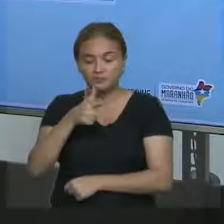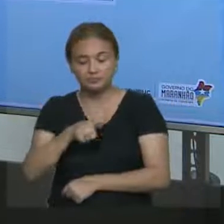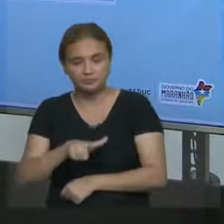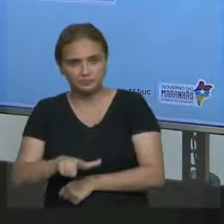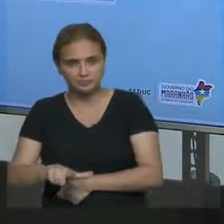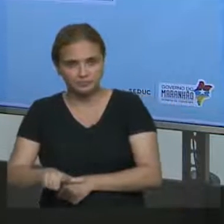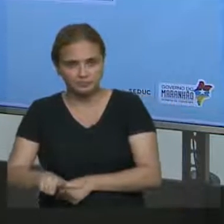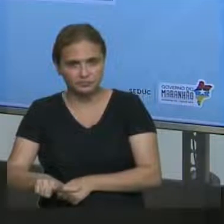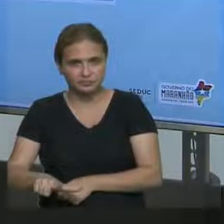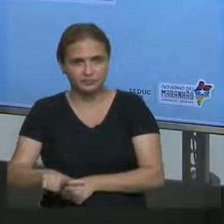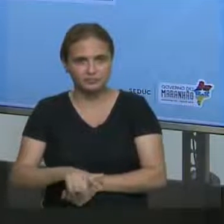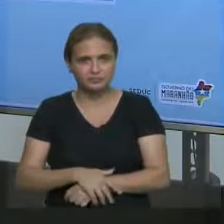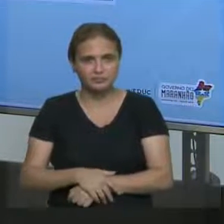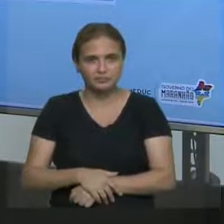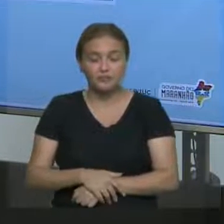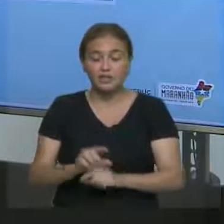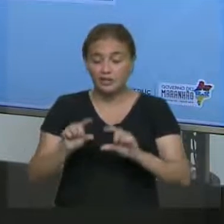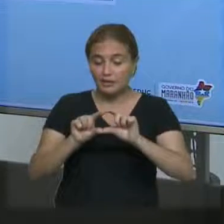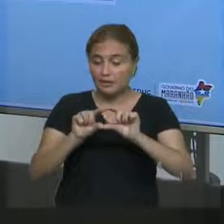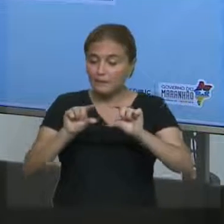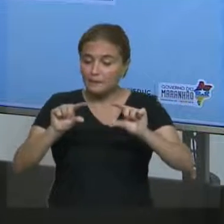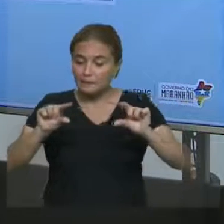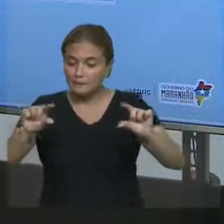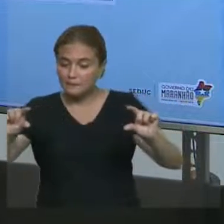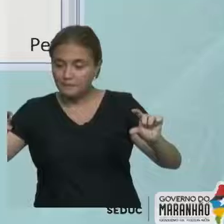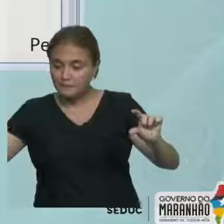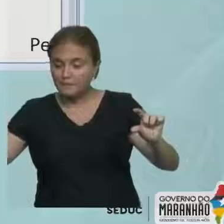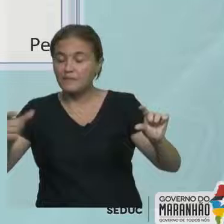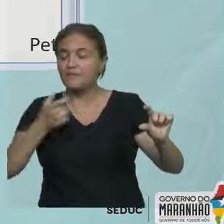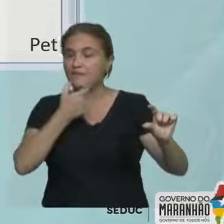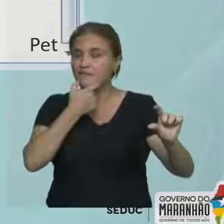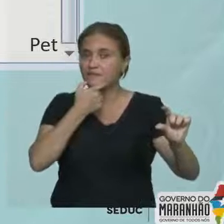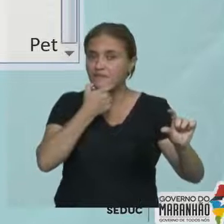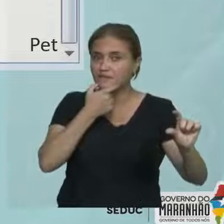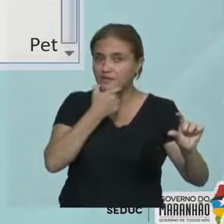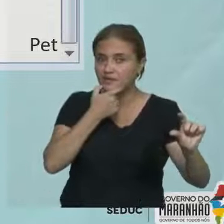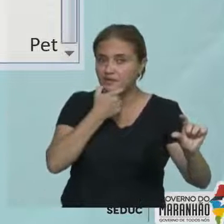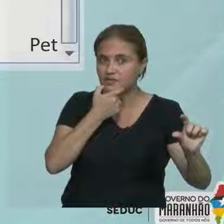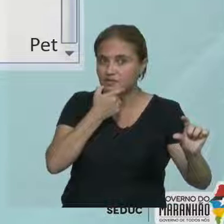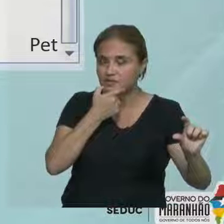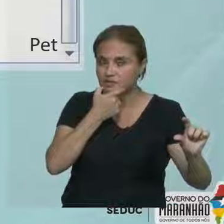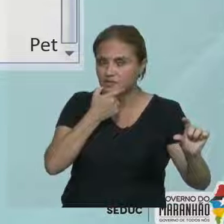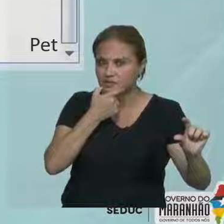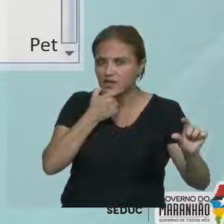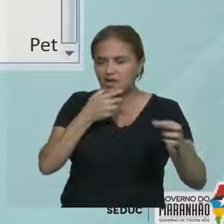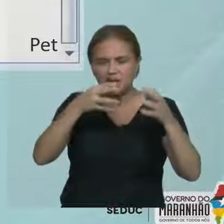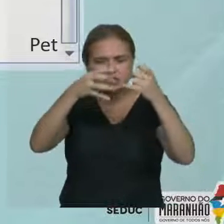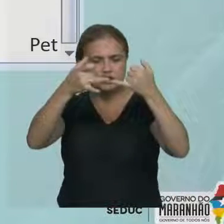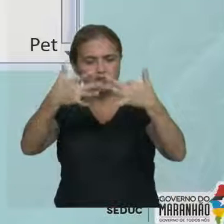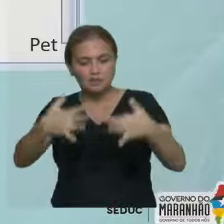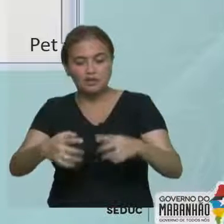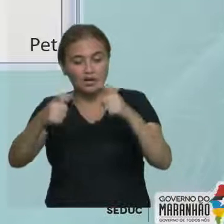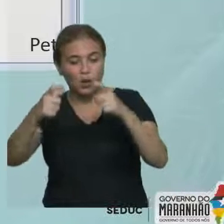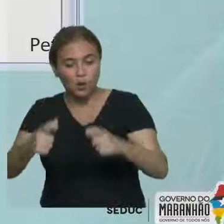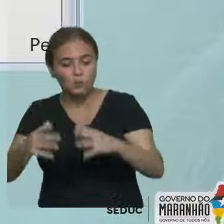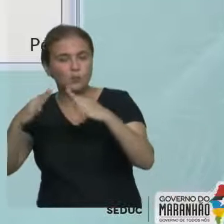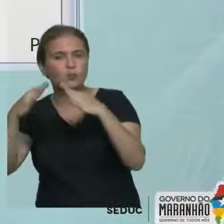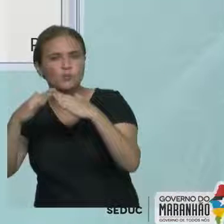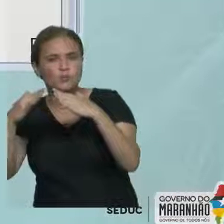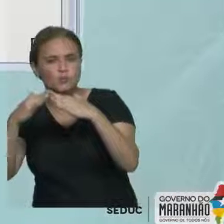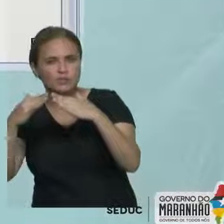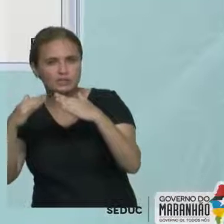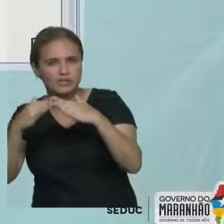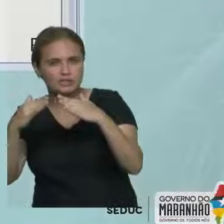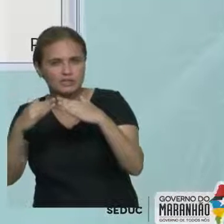fala, Hi there, my name is Peter. Oi todos, meu nome é Peter. I'm from Miami. Eu sou de Miami. I'd like to know about you.